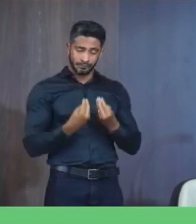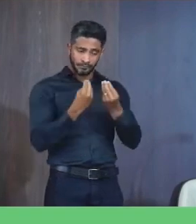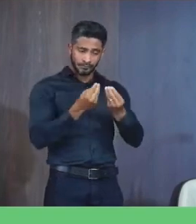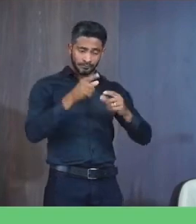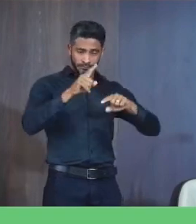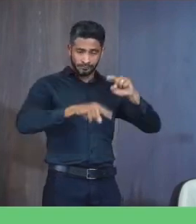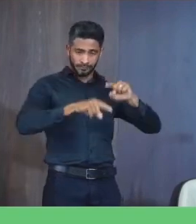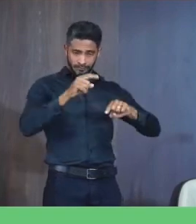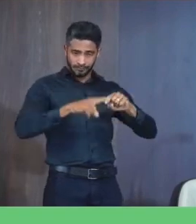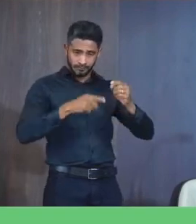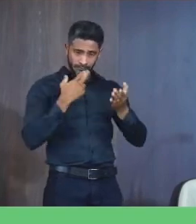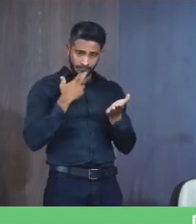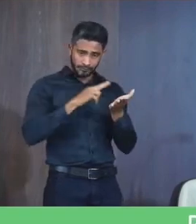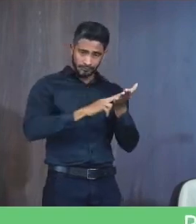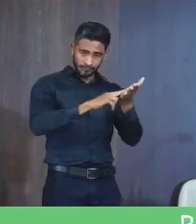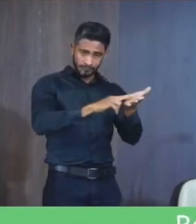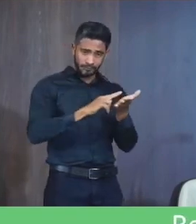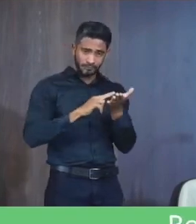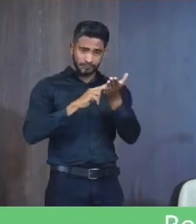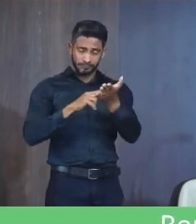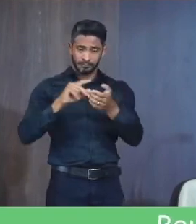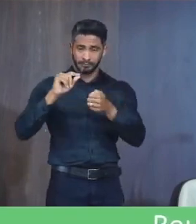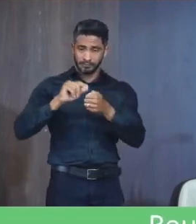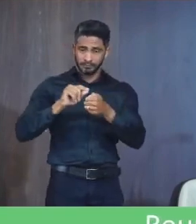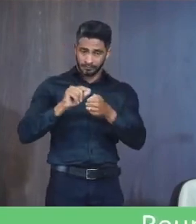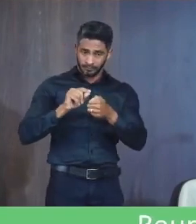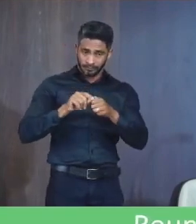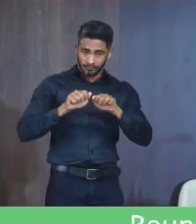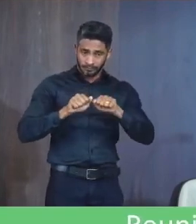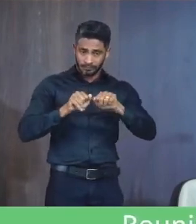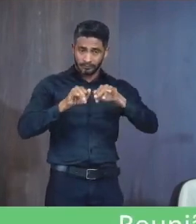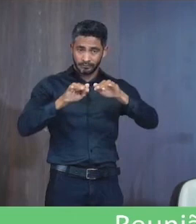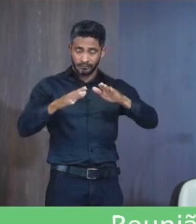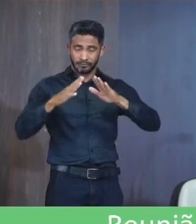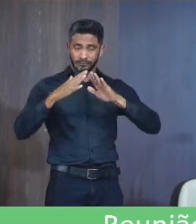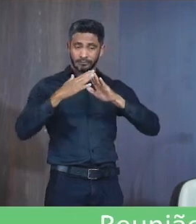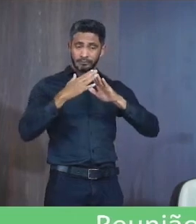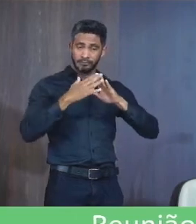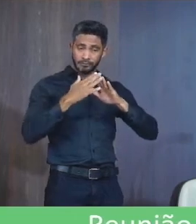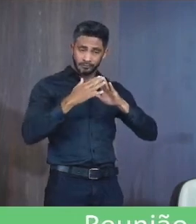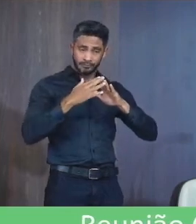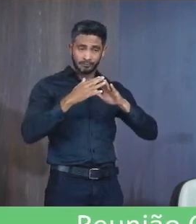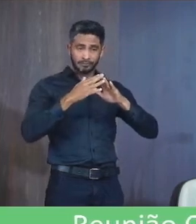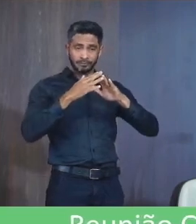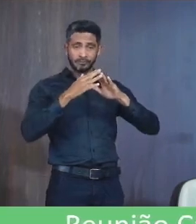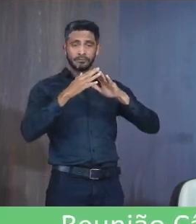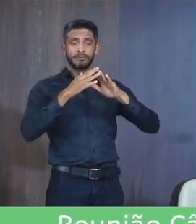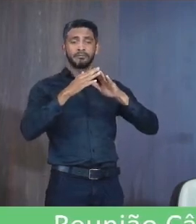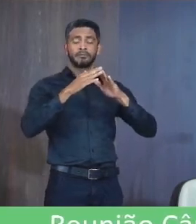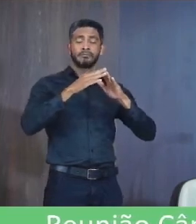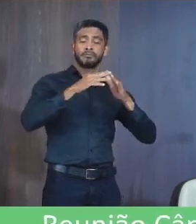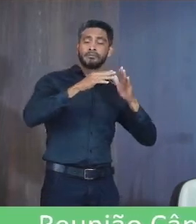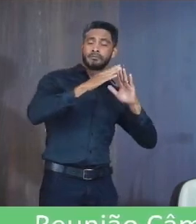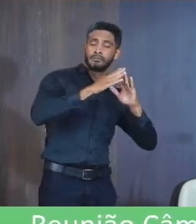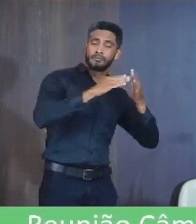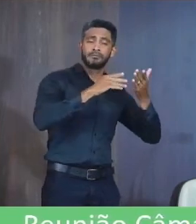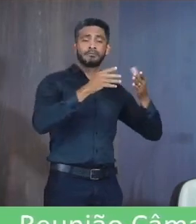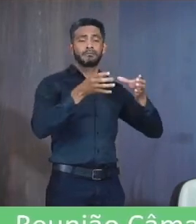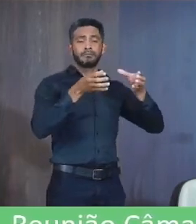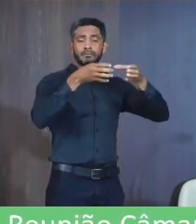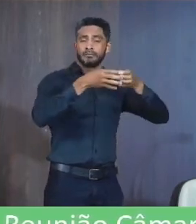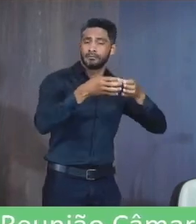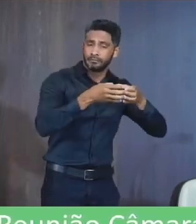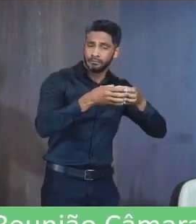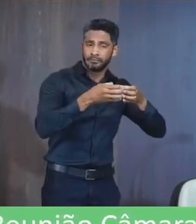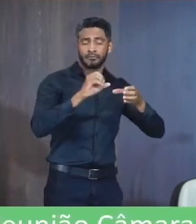Postais Poderá Ser realizada Por meio De distribuição Domiciliar Caixas Postais Comunitárias Ou pelo